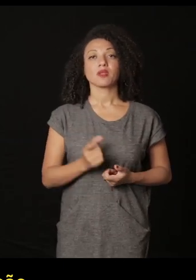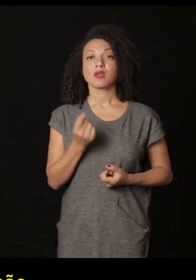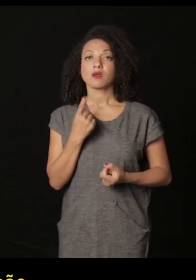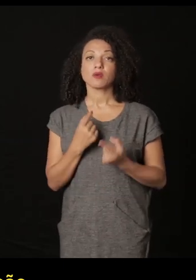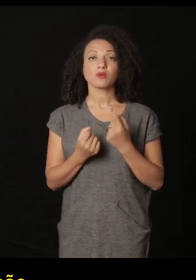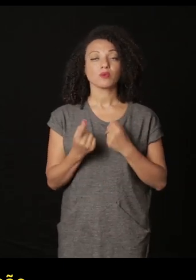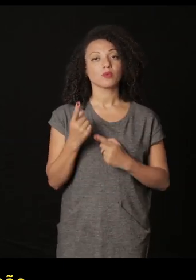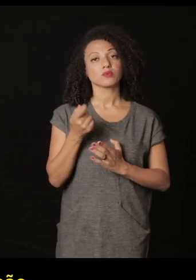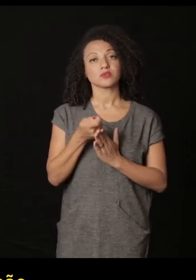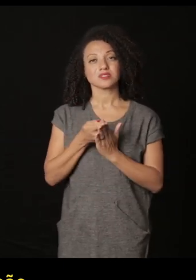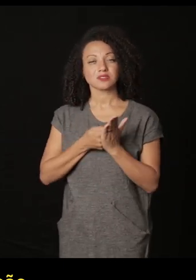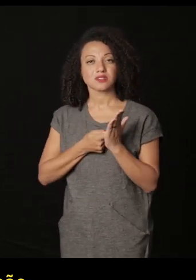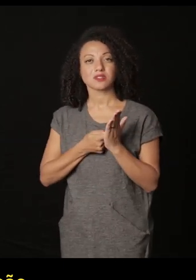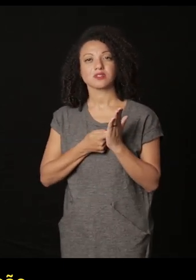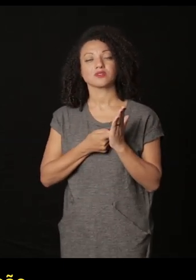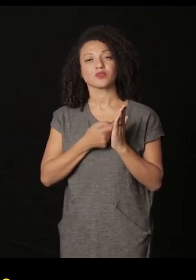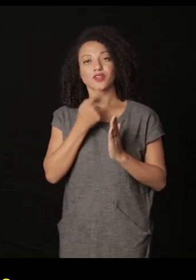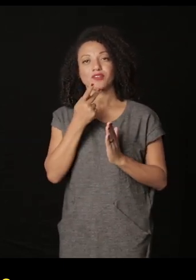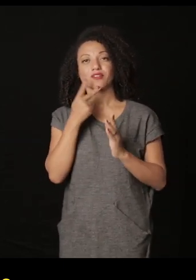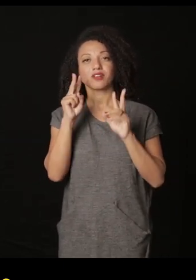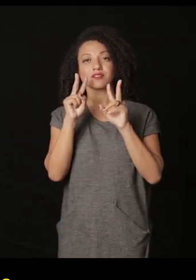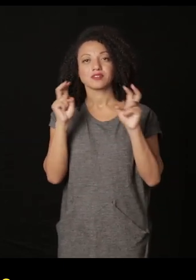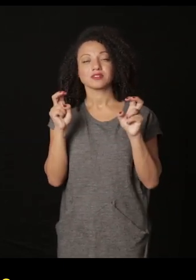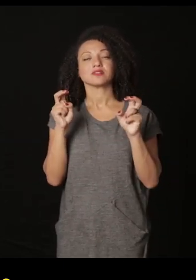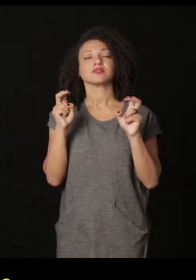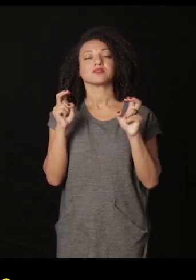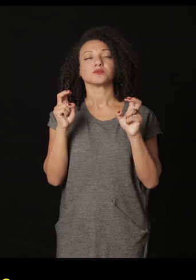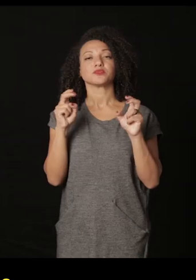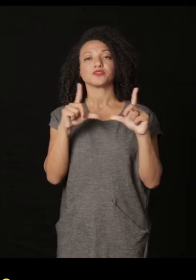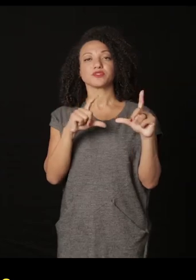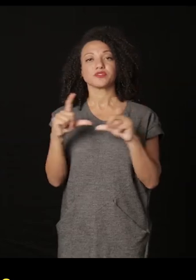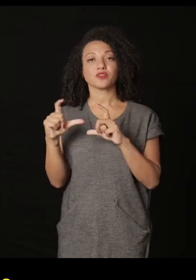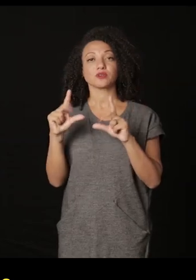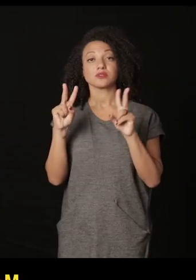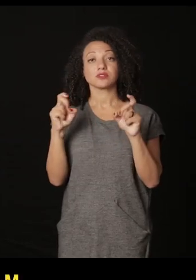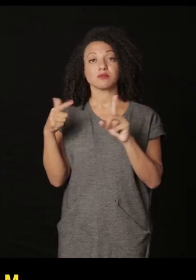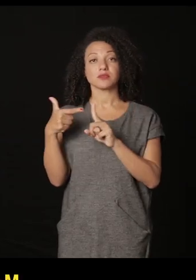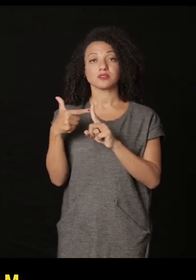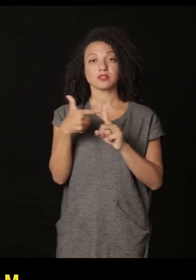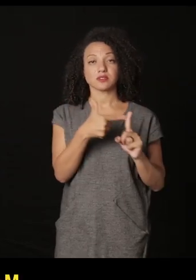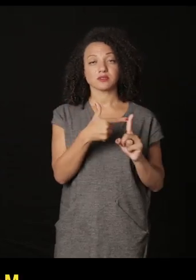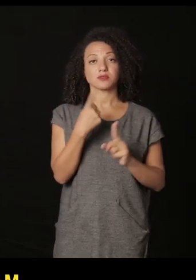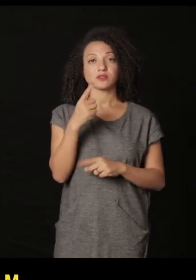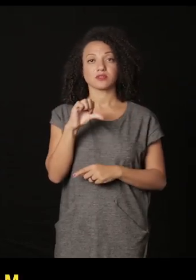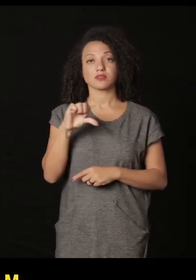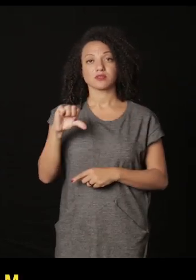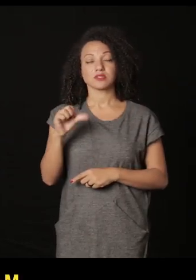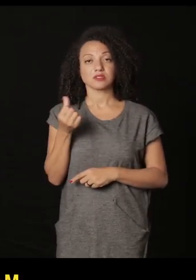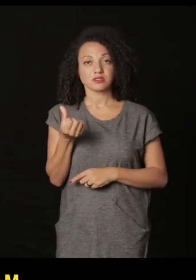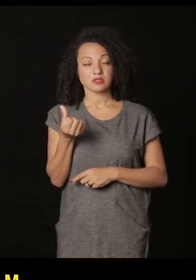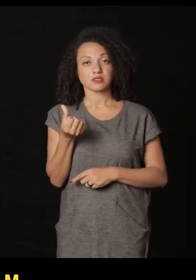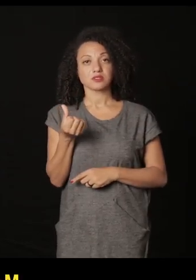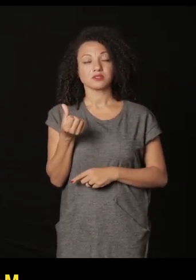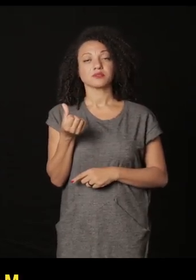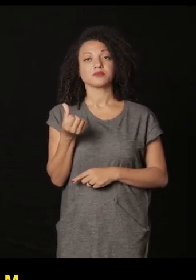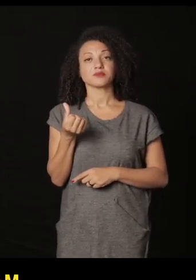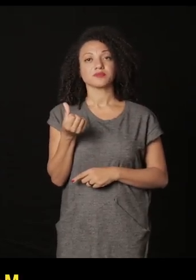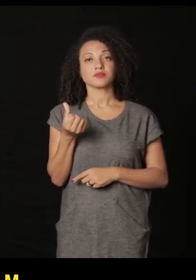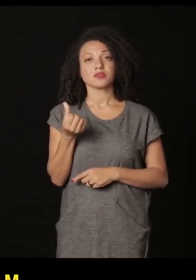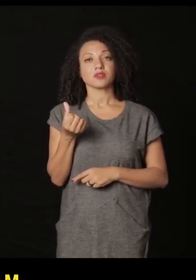de alguns textos que mencionavam fotografias sobre sequestro em 96 nas